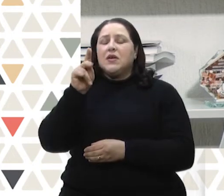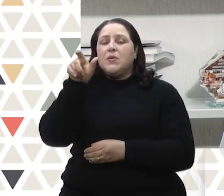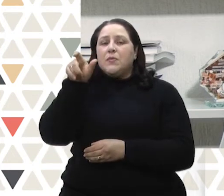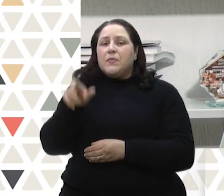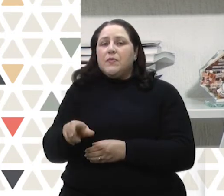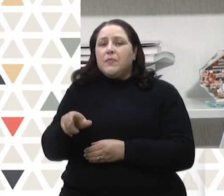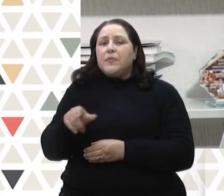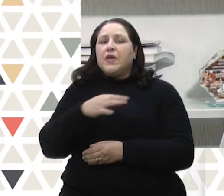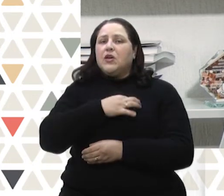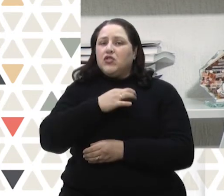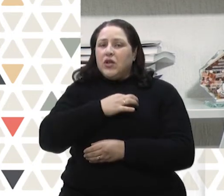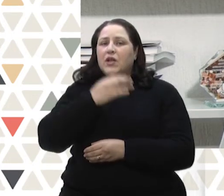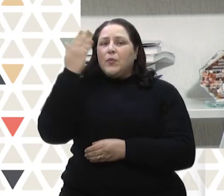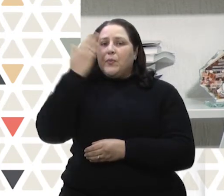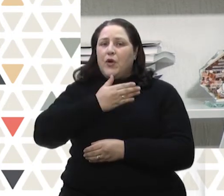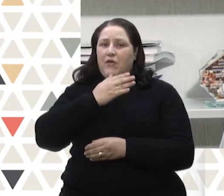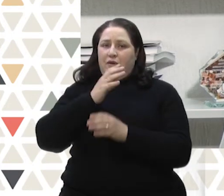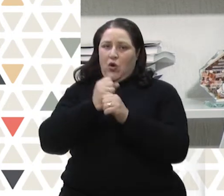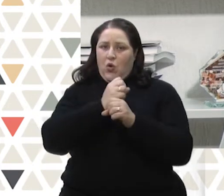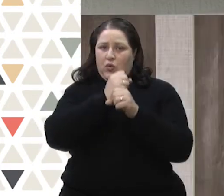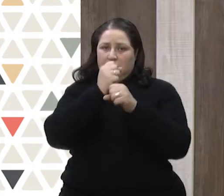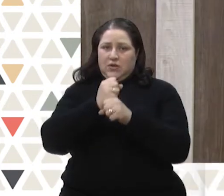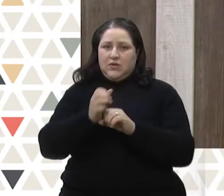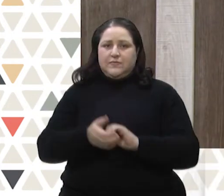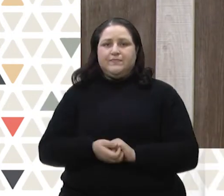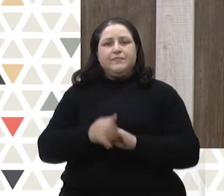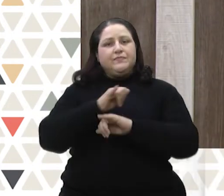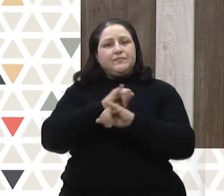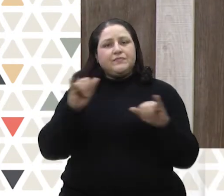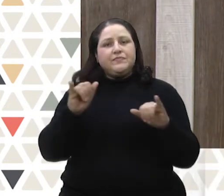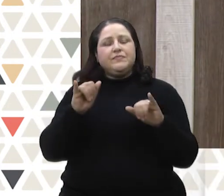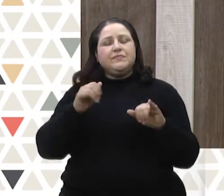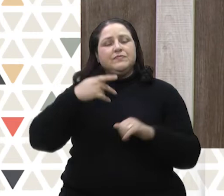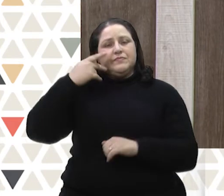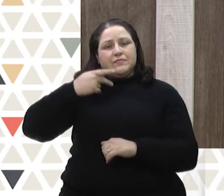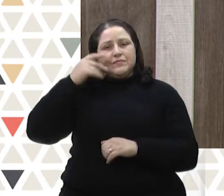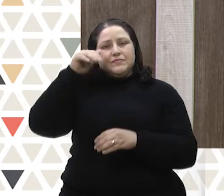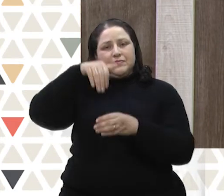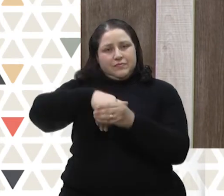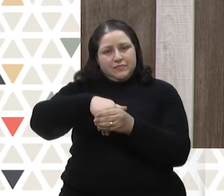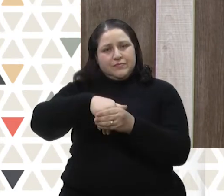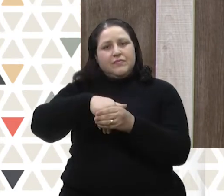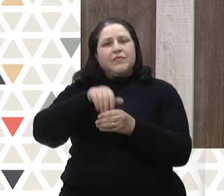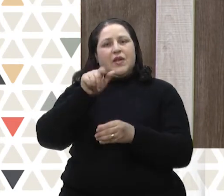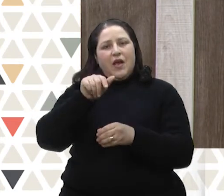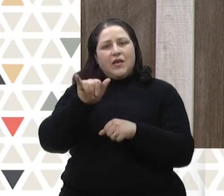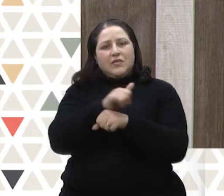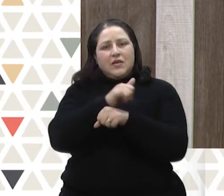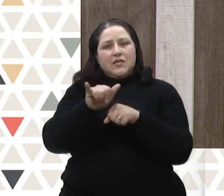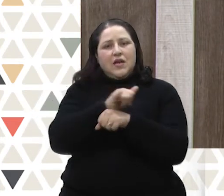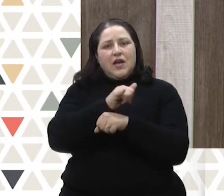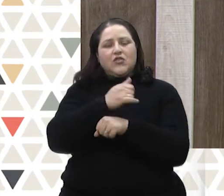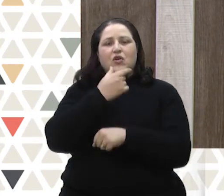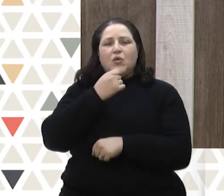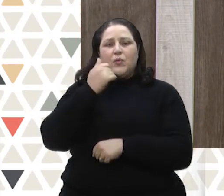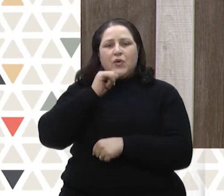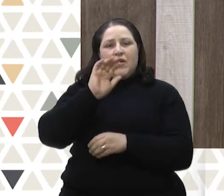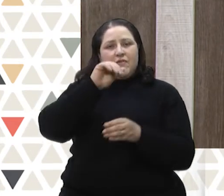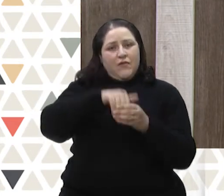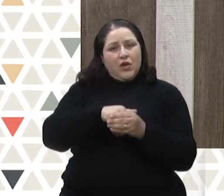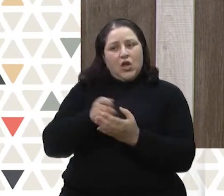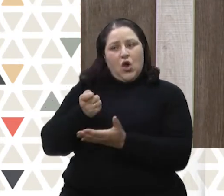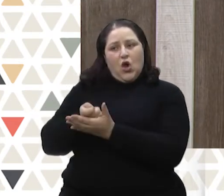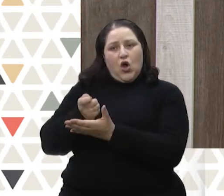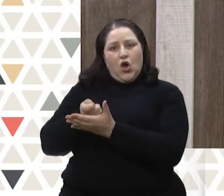peça que seu candidato preste contas. Propaganda político-eleitoral como mecanismo de cobrança do eleitor